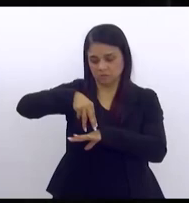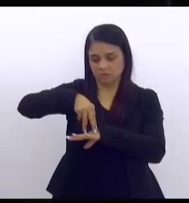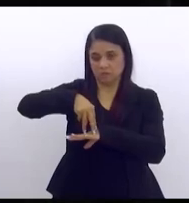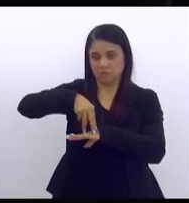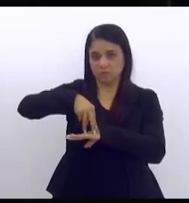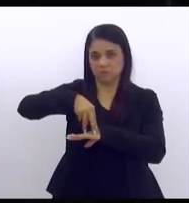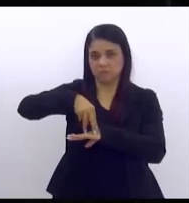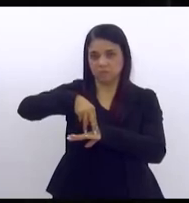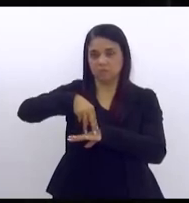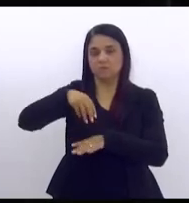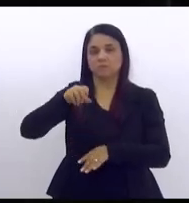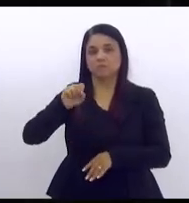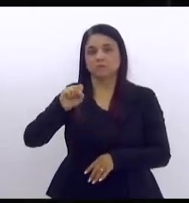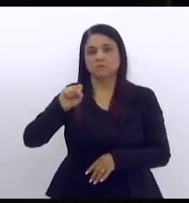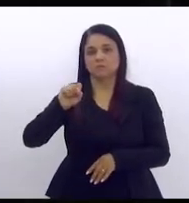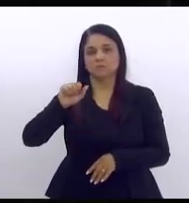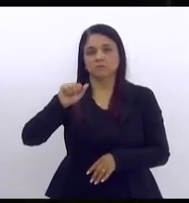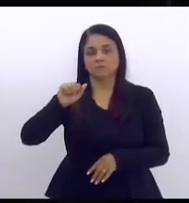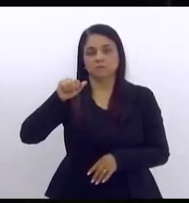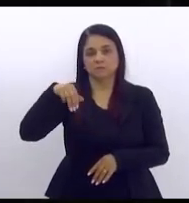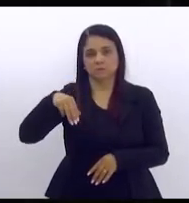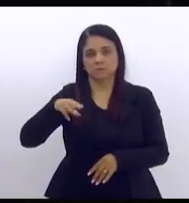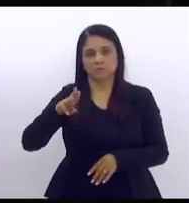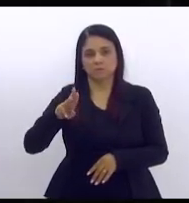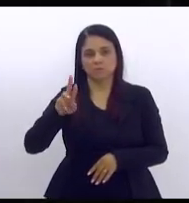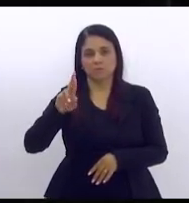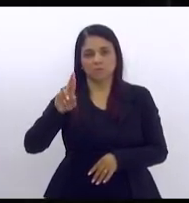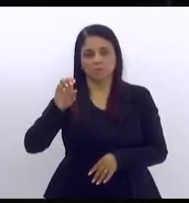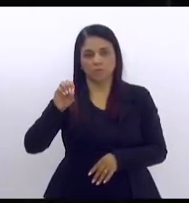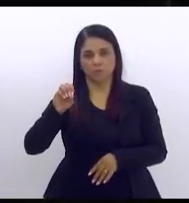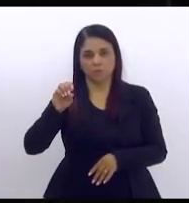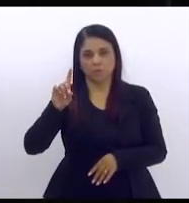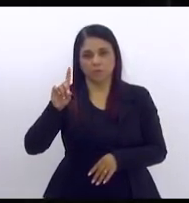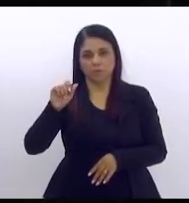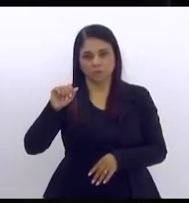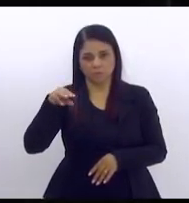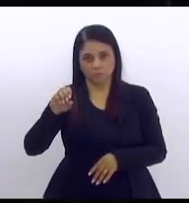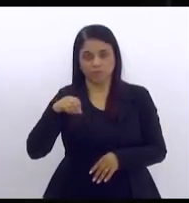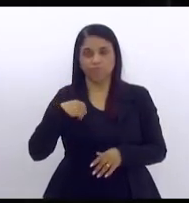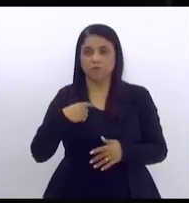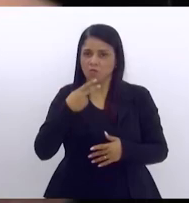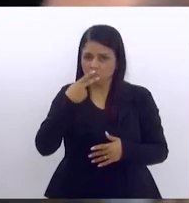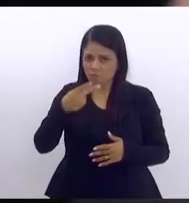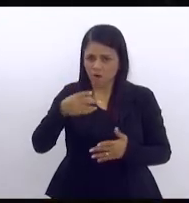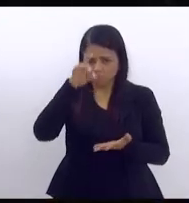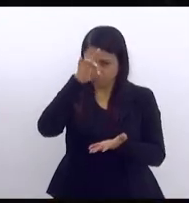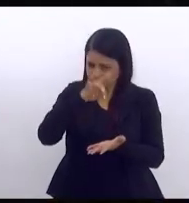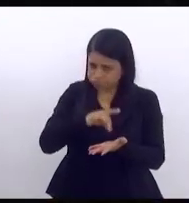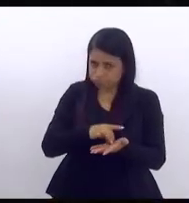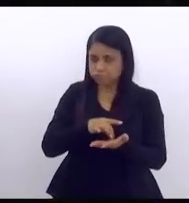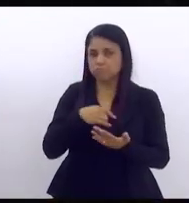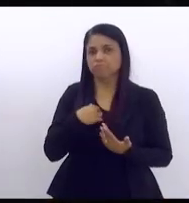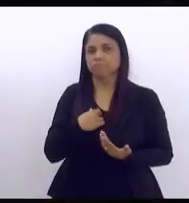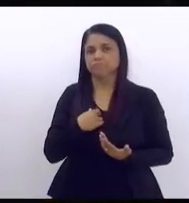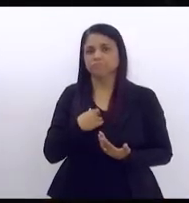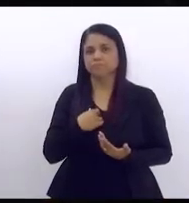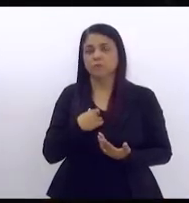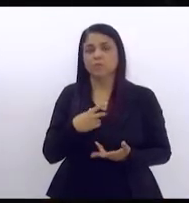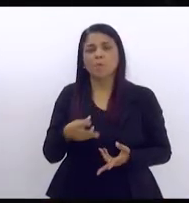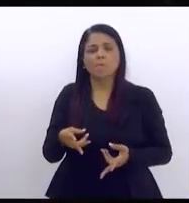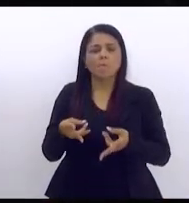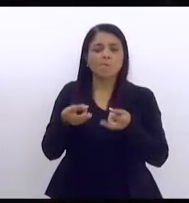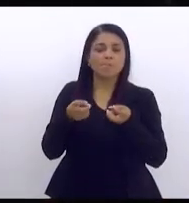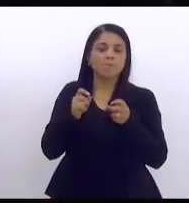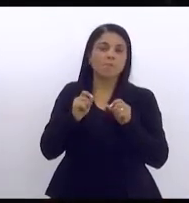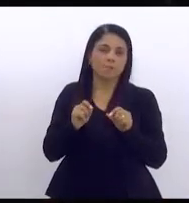e eu falo com tanta propriedade sobre esse caso porque eu vejo